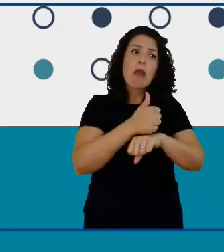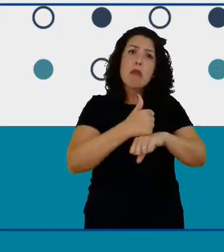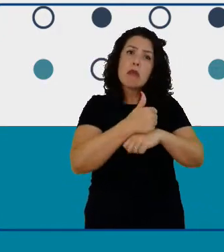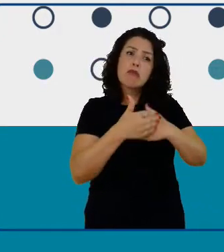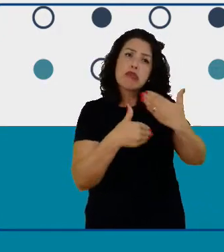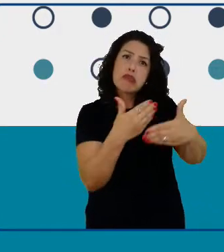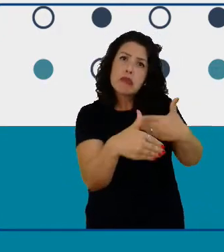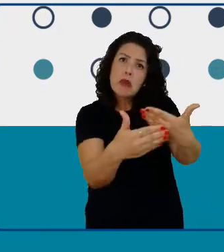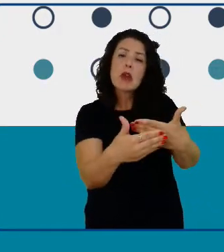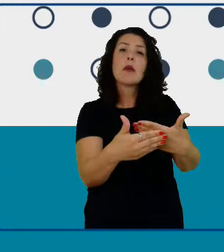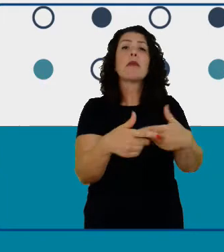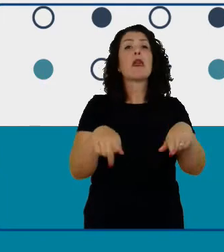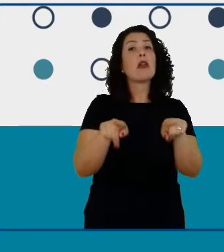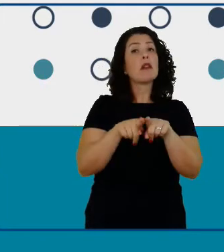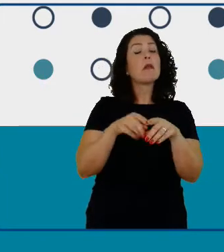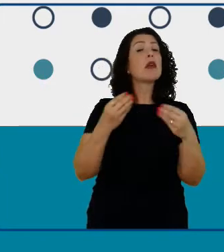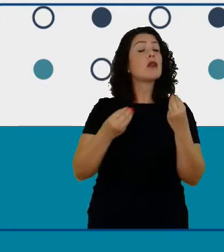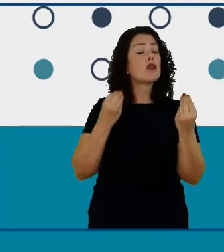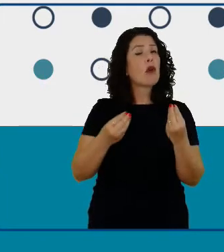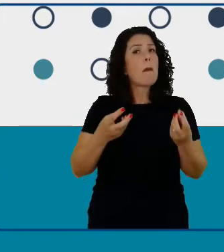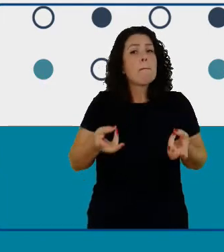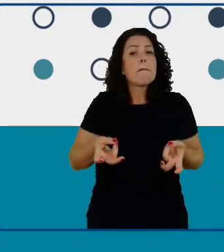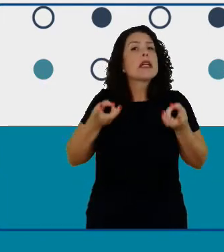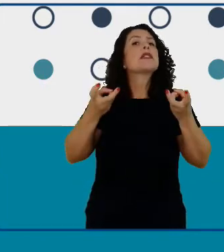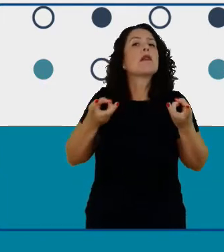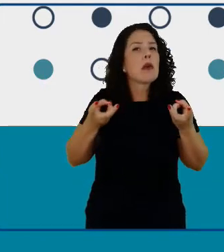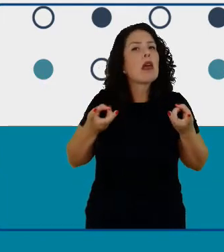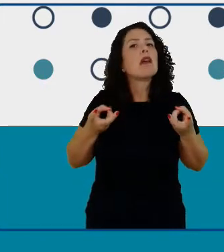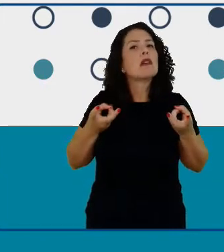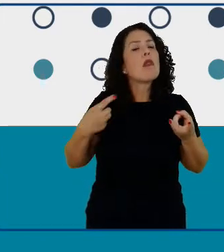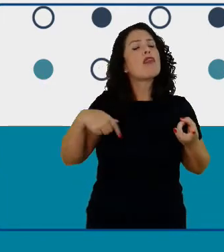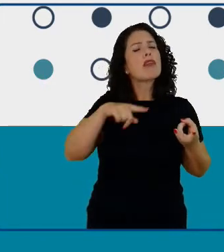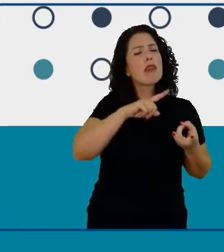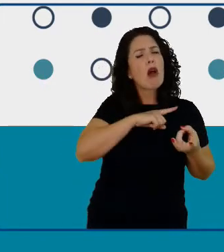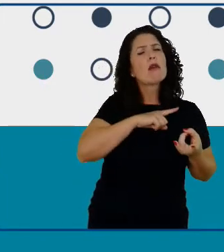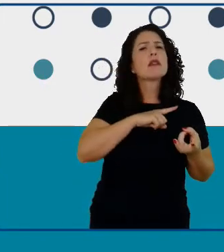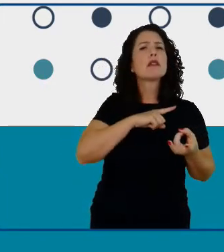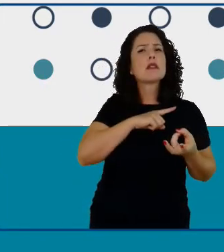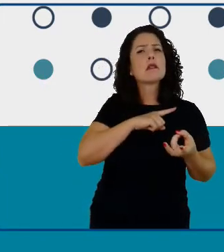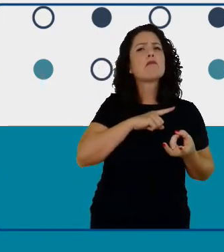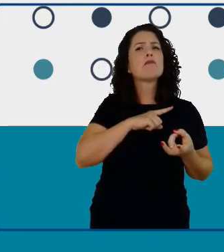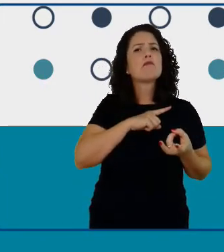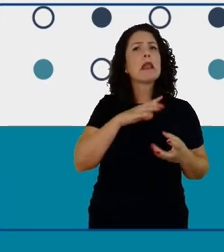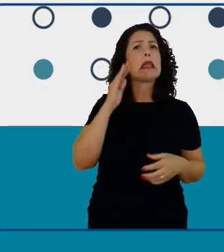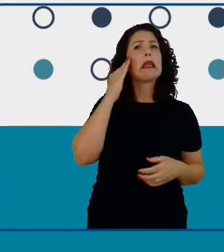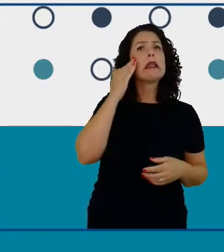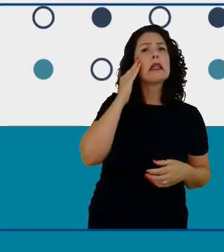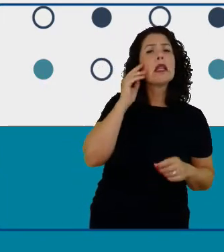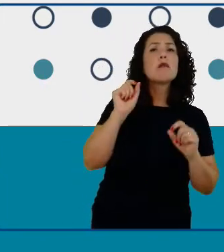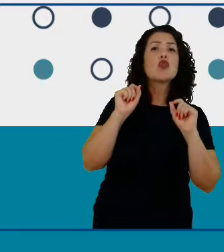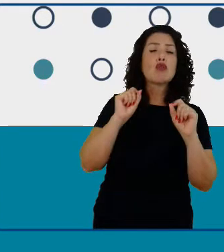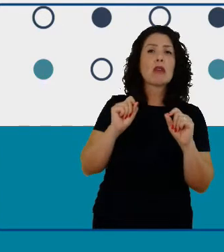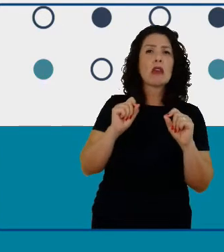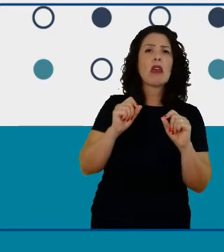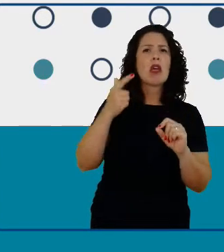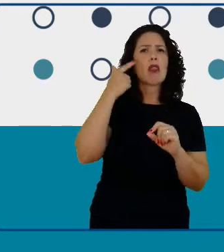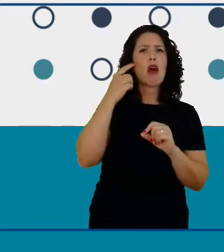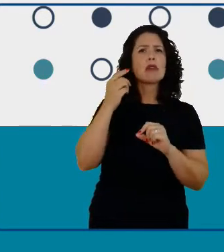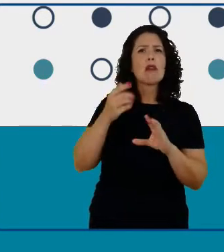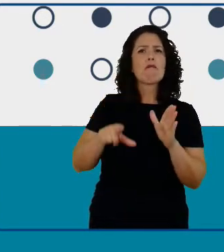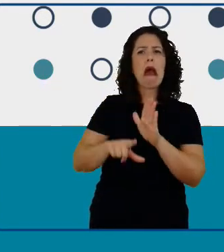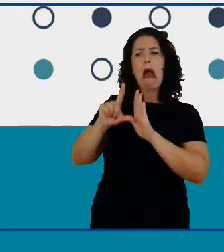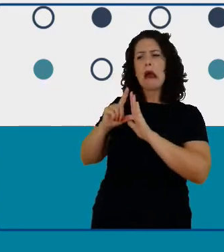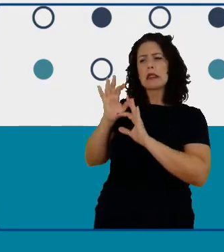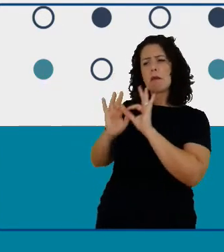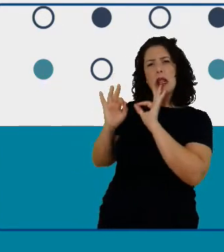perceber que talvez isso esteja acontecendo no STEM club sem ter sido planejado mas essas